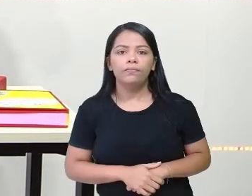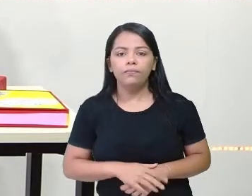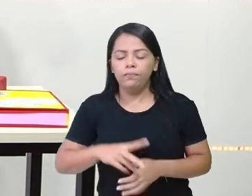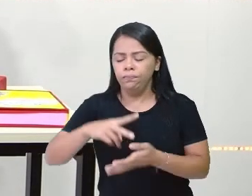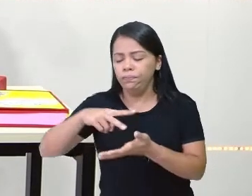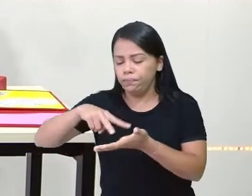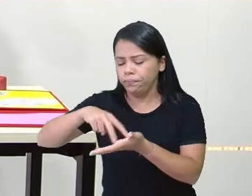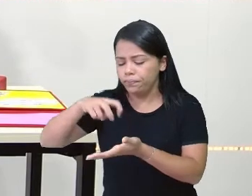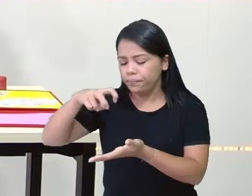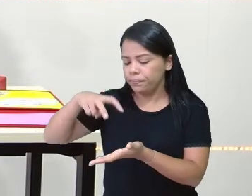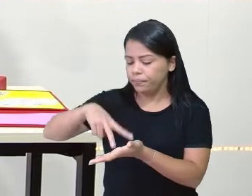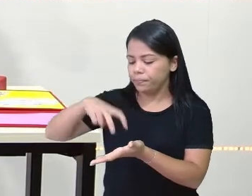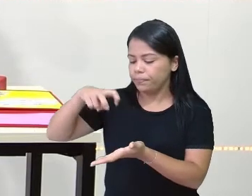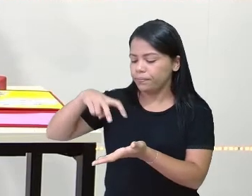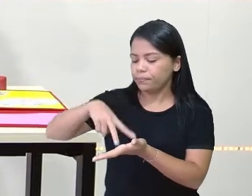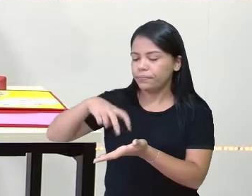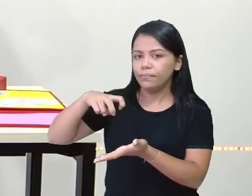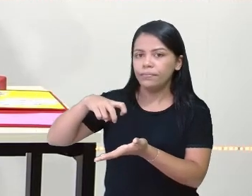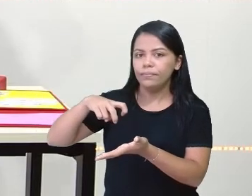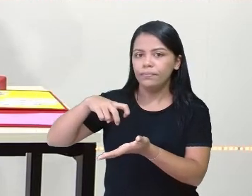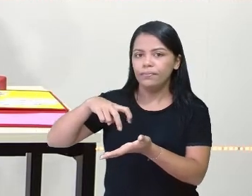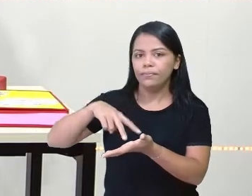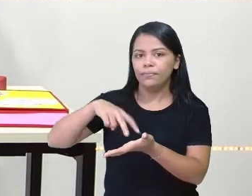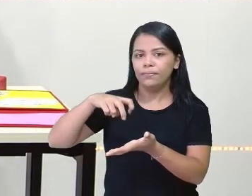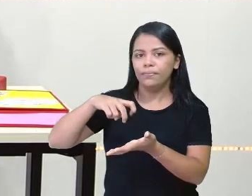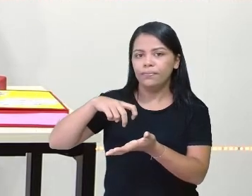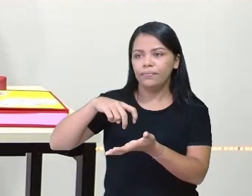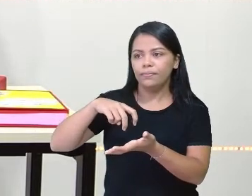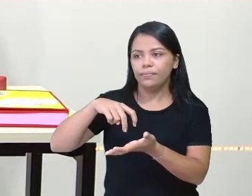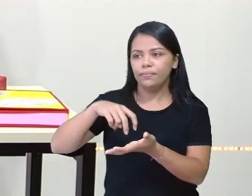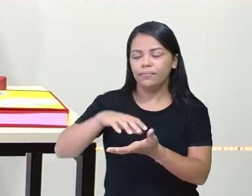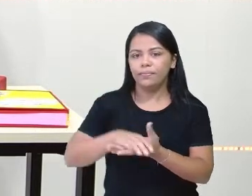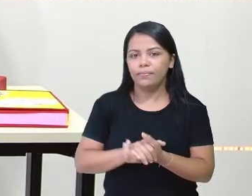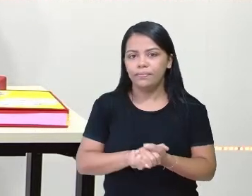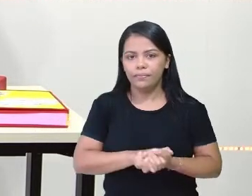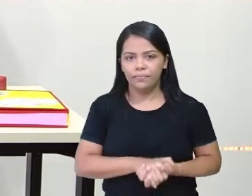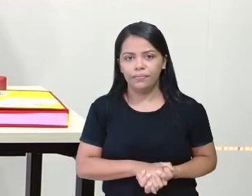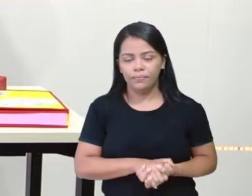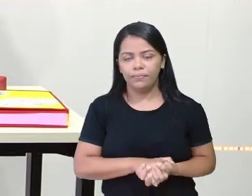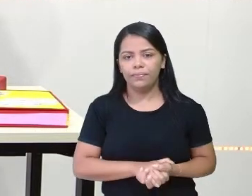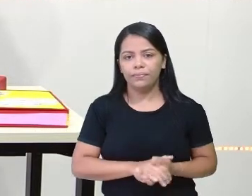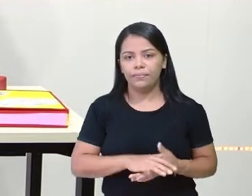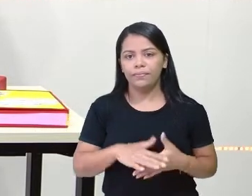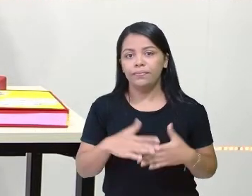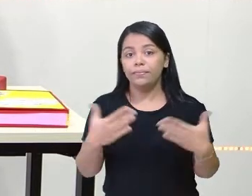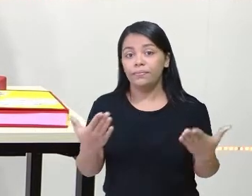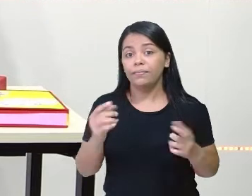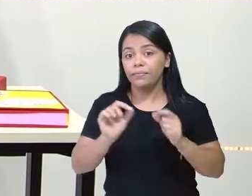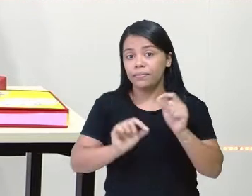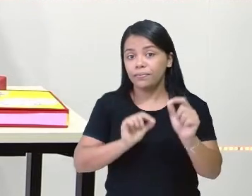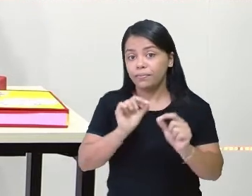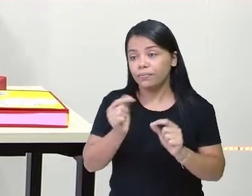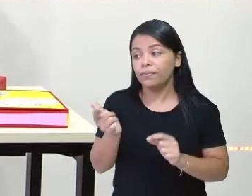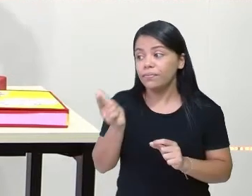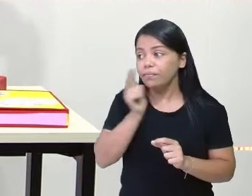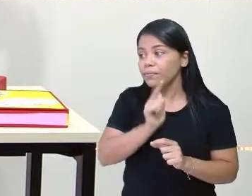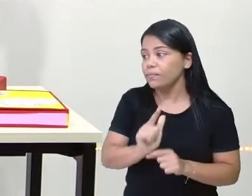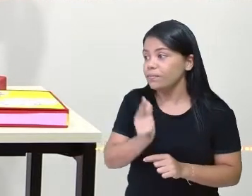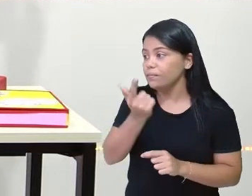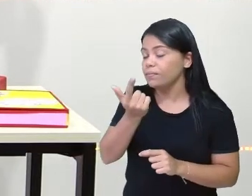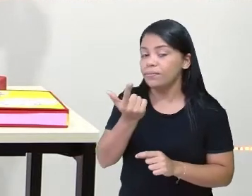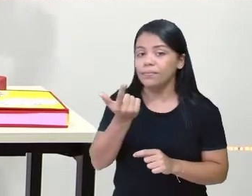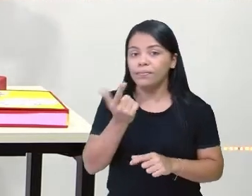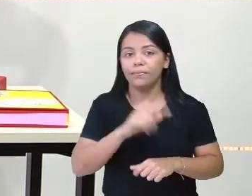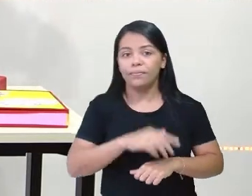no camarada calango. E aí, quem será que deu um só pulo para chegar lá no